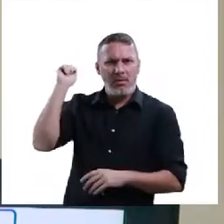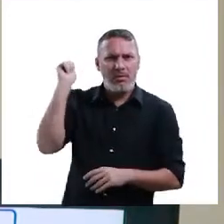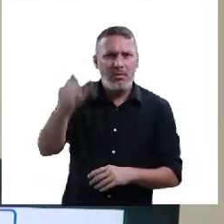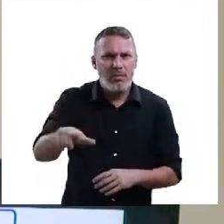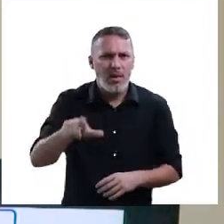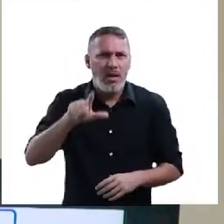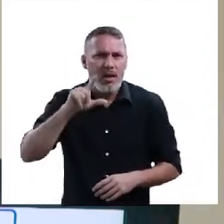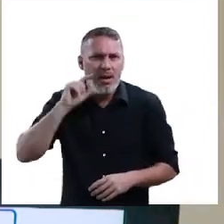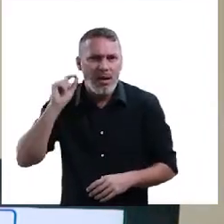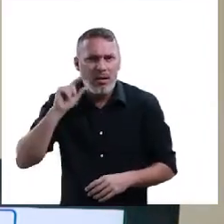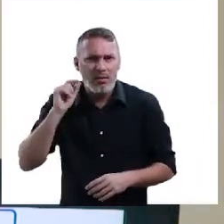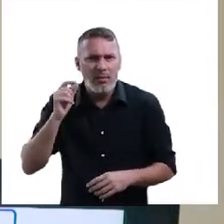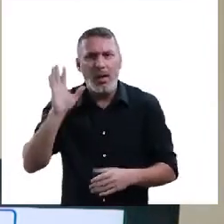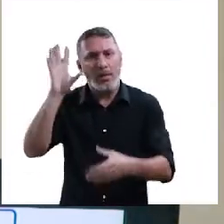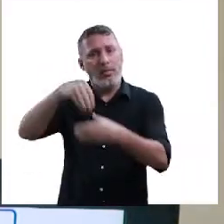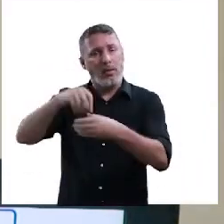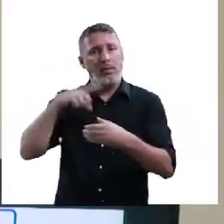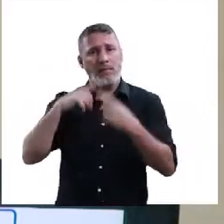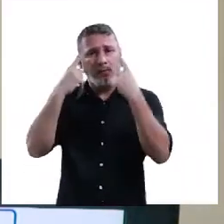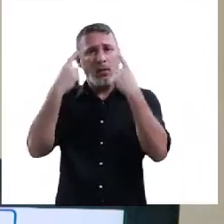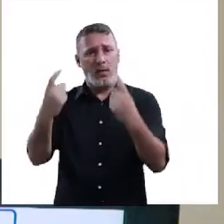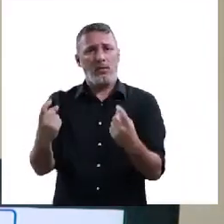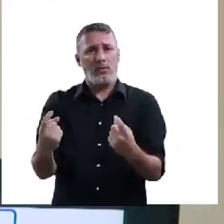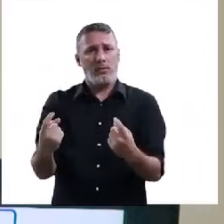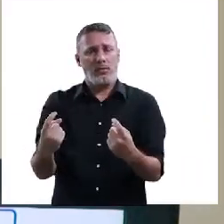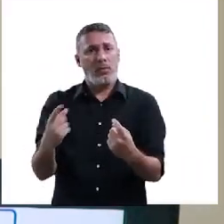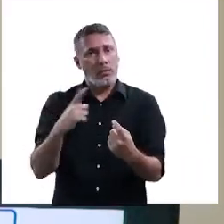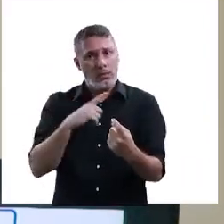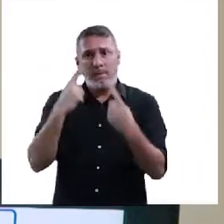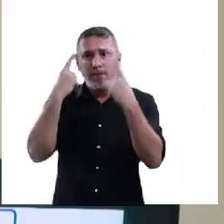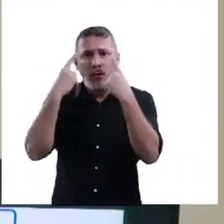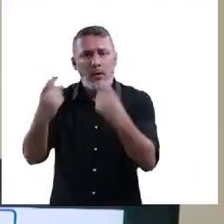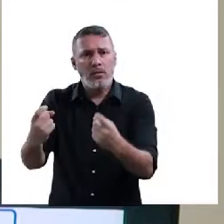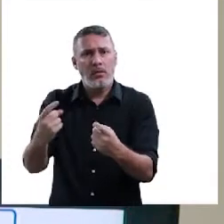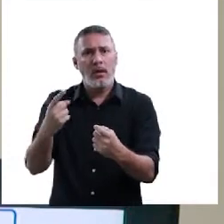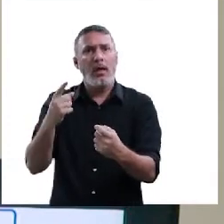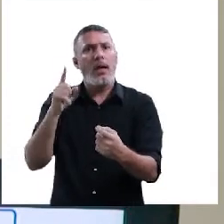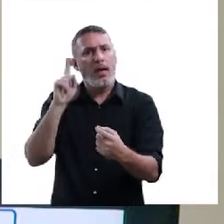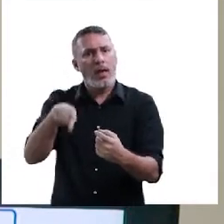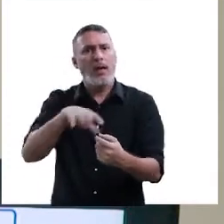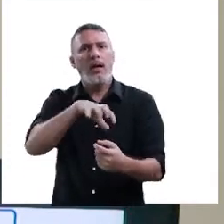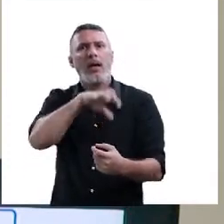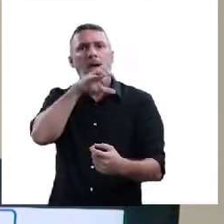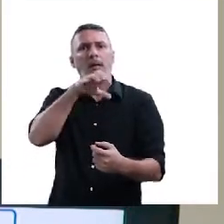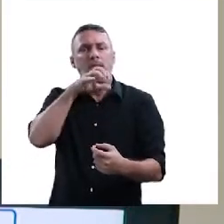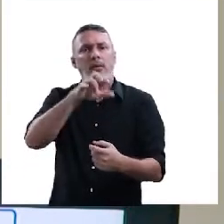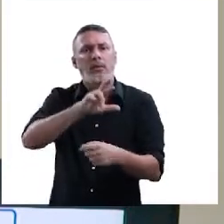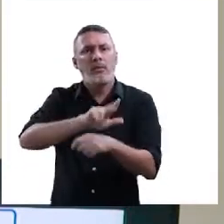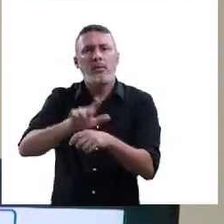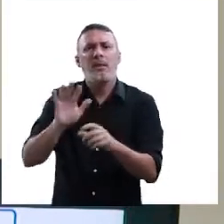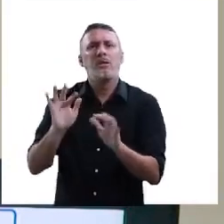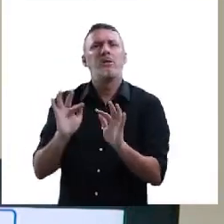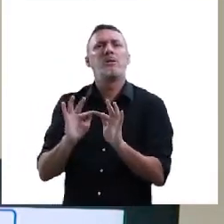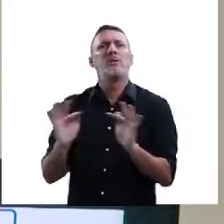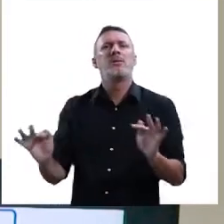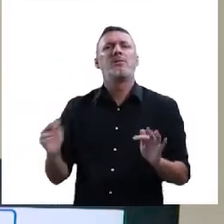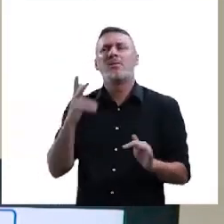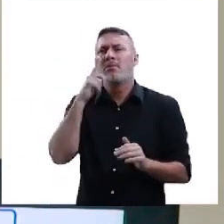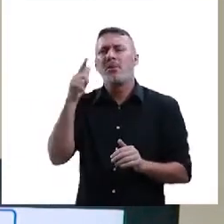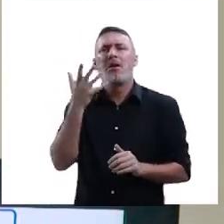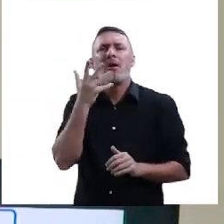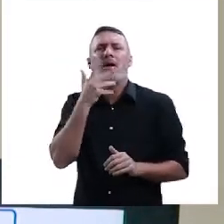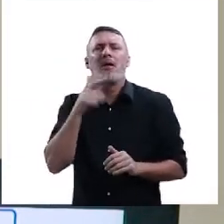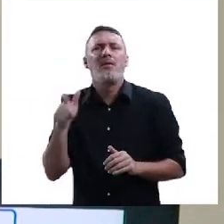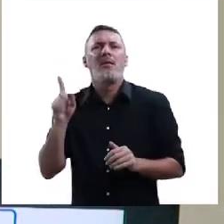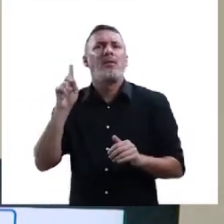Perceba que eu já tenho ali uma violência impregnada nesse texto. Uma violência presente, uma violência contra os animais